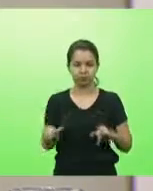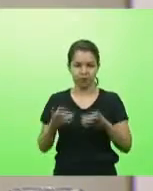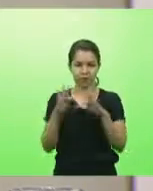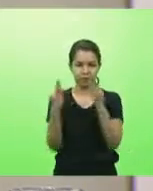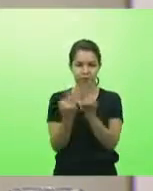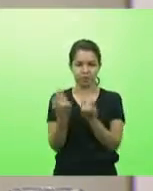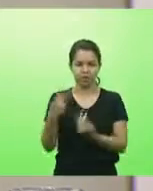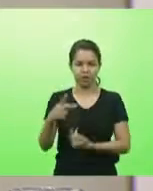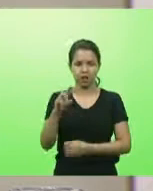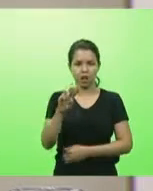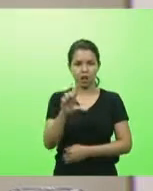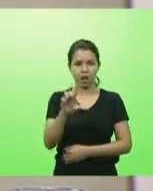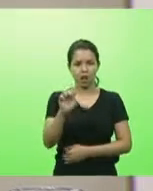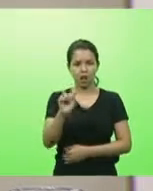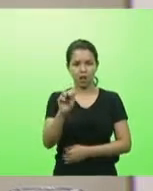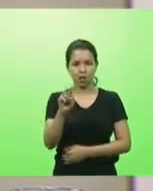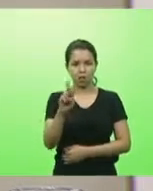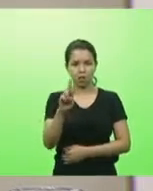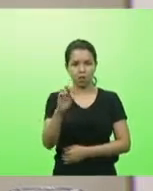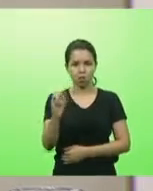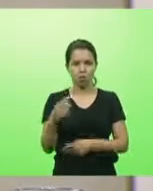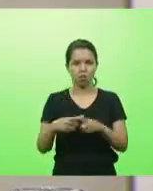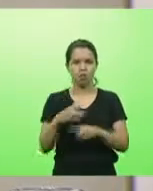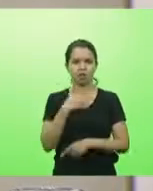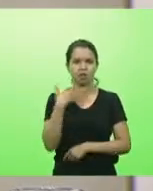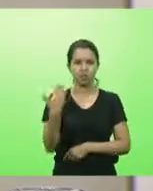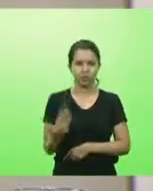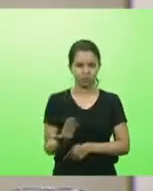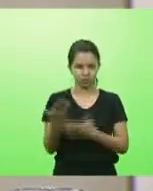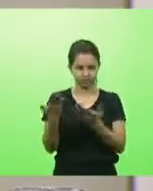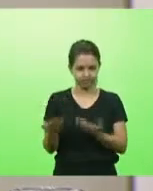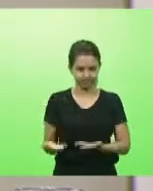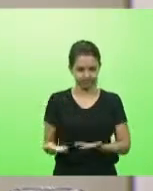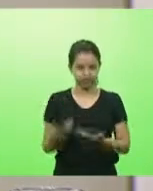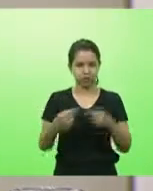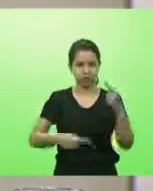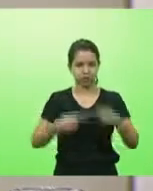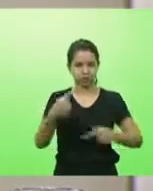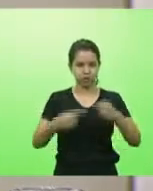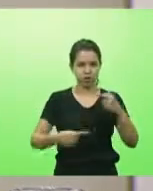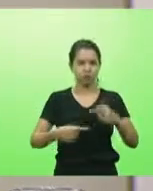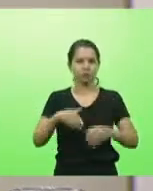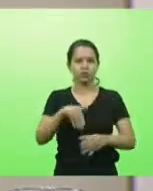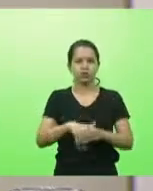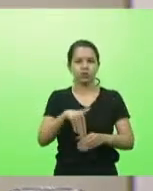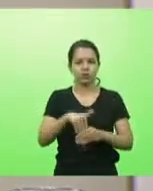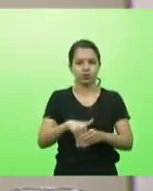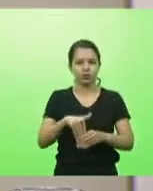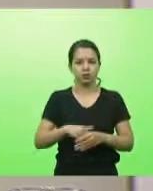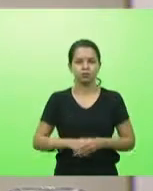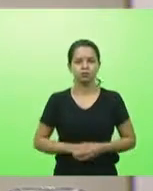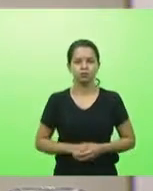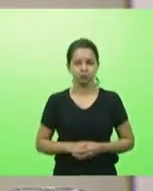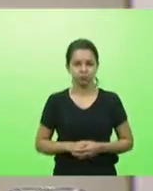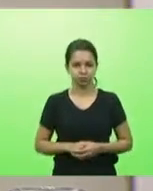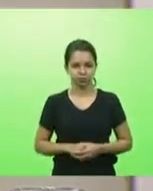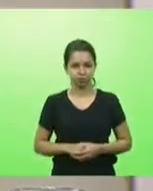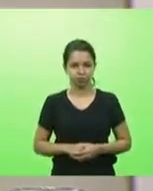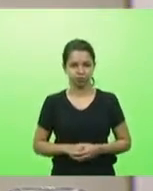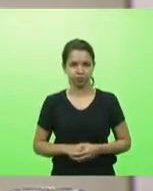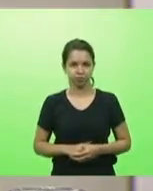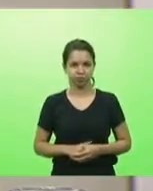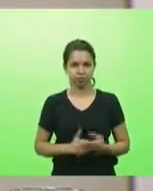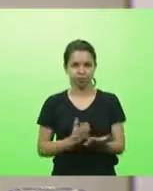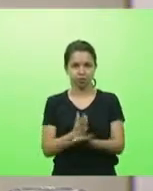Eggert. Pesar pelo seu falecimento, em discussão, não havendo quem queira discutir, em votação. Deputados que aprovam, permaneçam como se encontram.